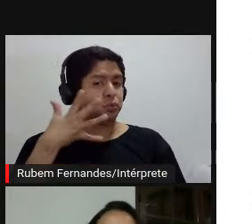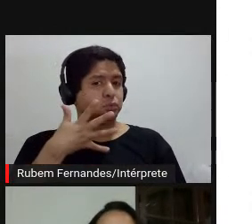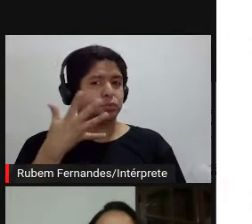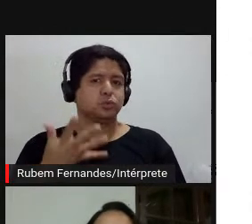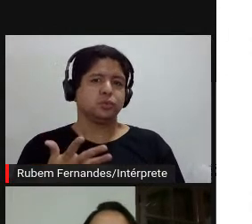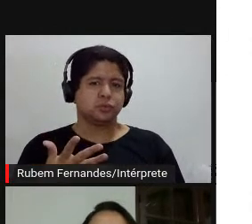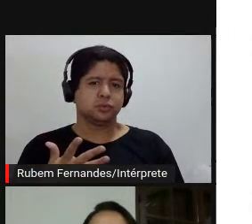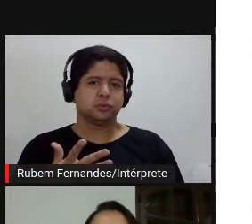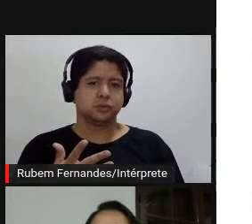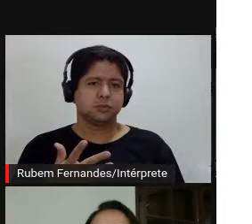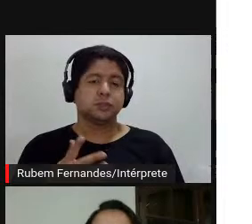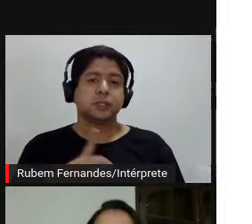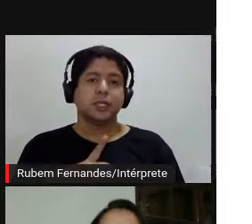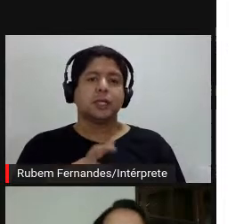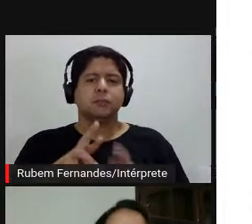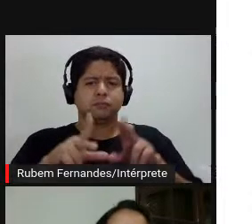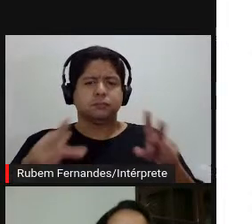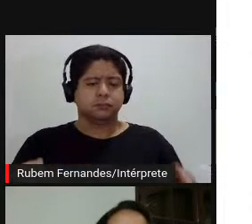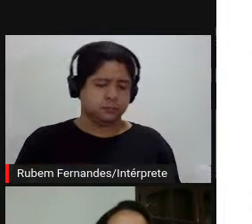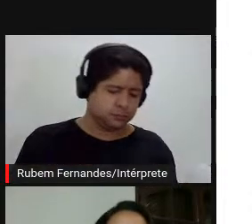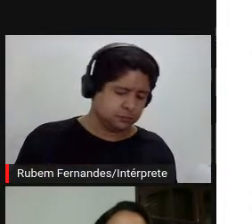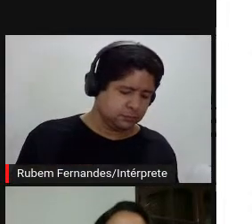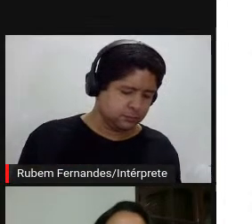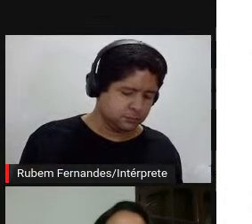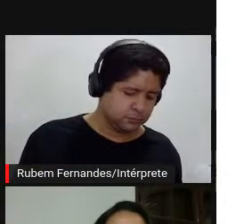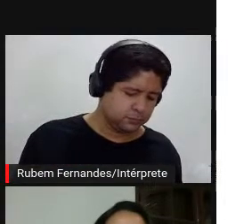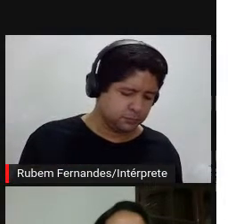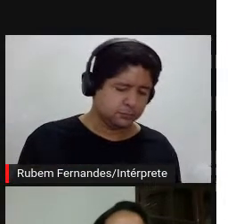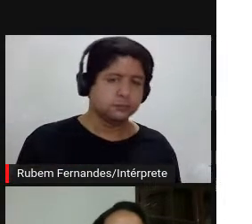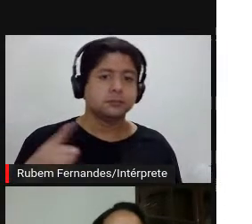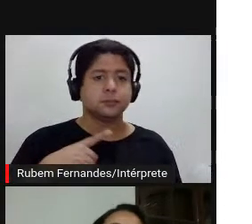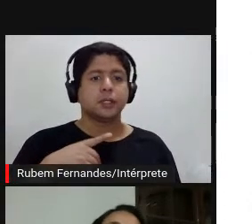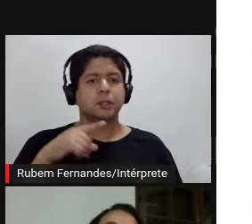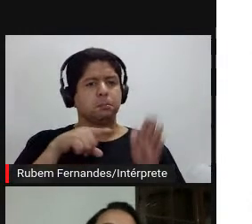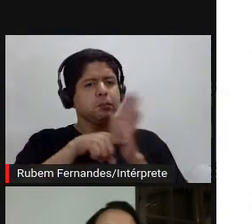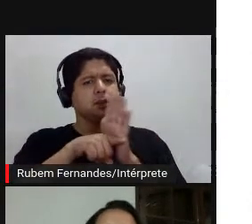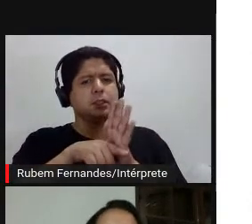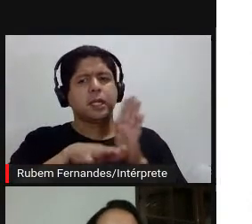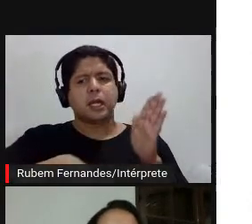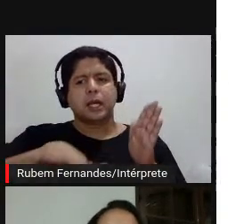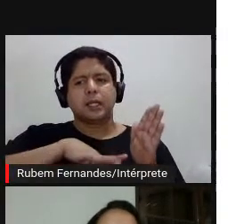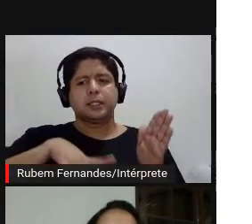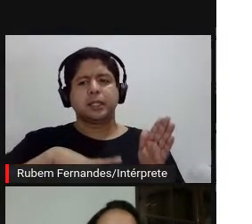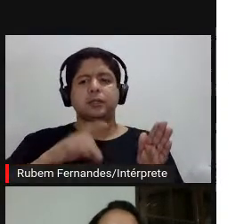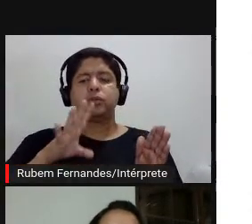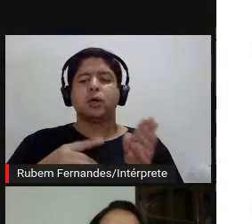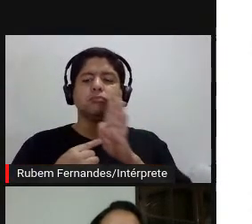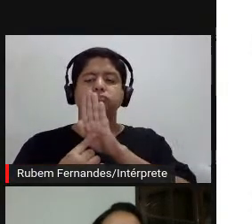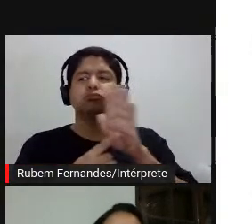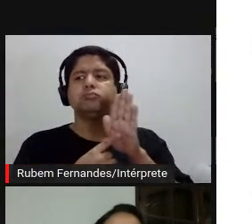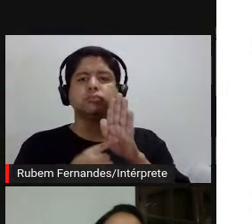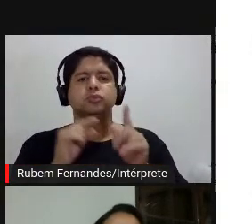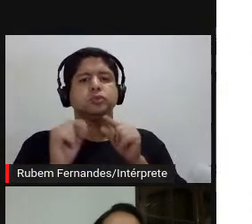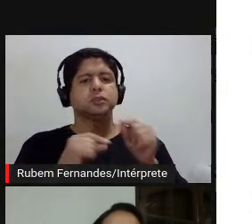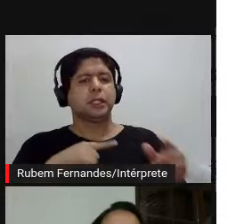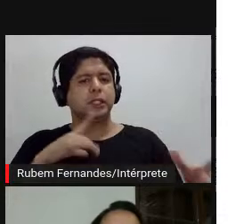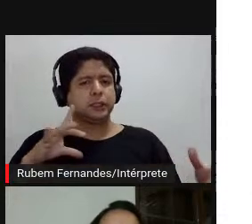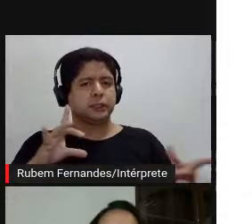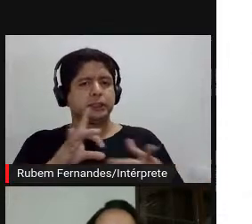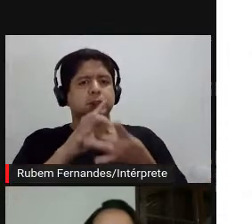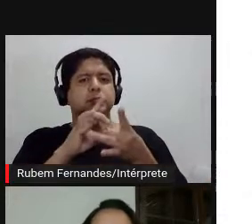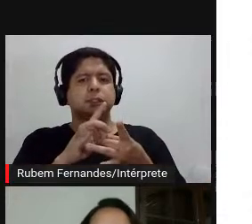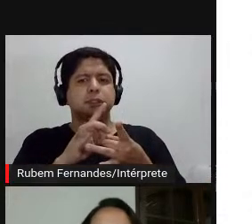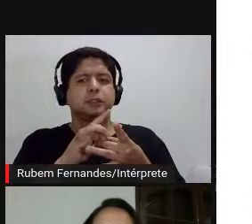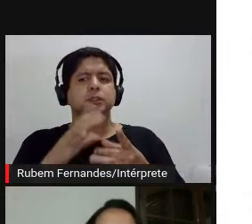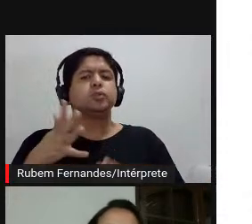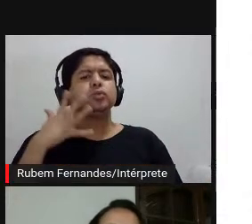Eu comecei a ver que tem muitas pesquisas que se interessam pelo campo da curadoria que vão ficar só, né, atreladas a que tipo de